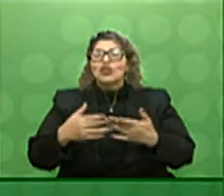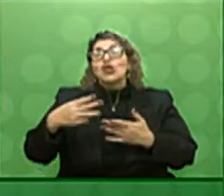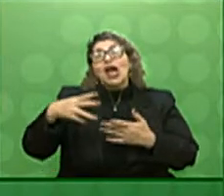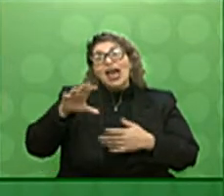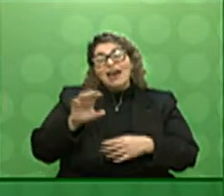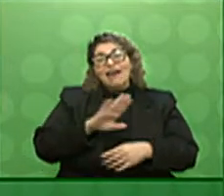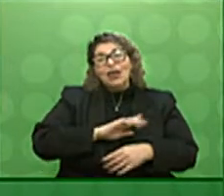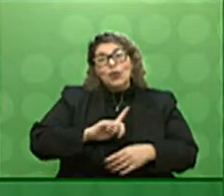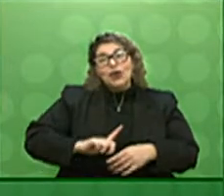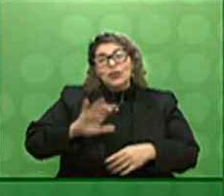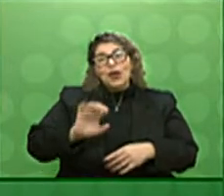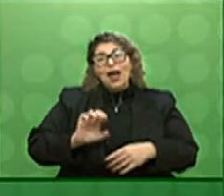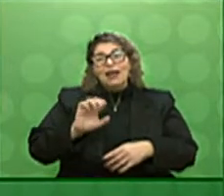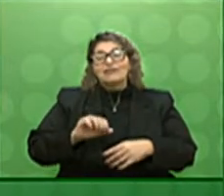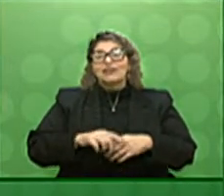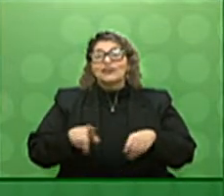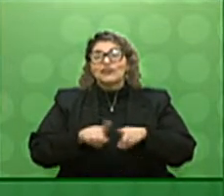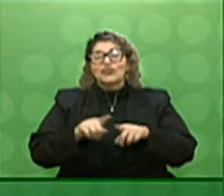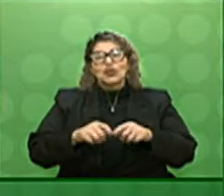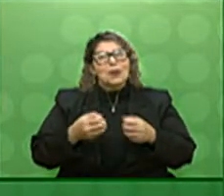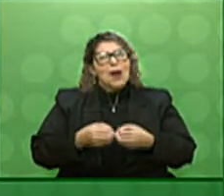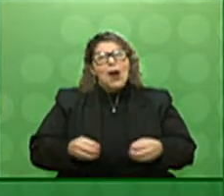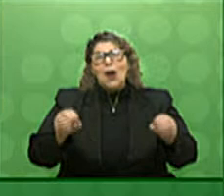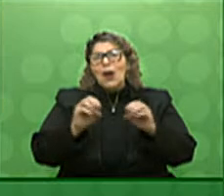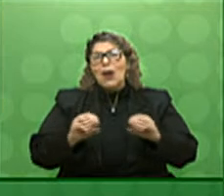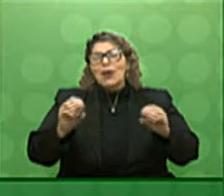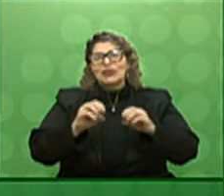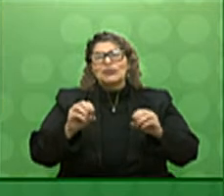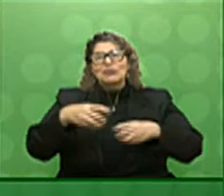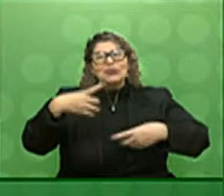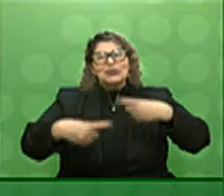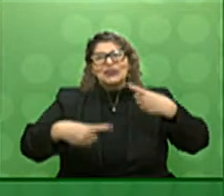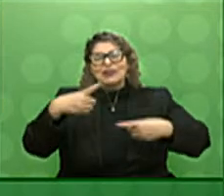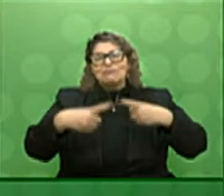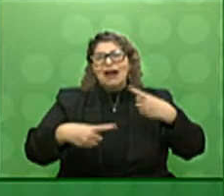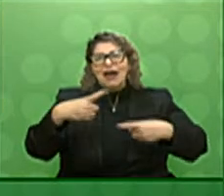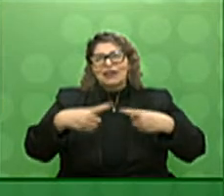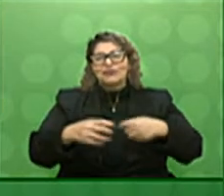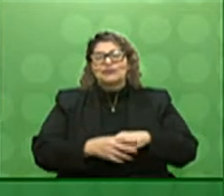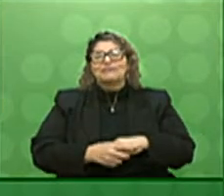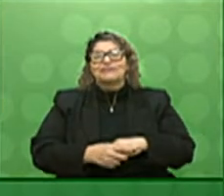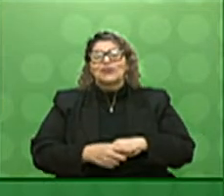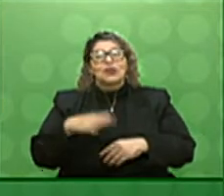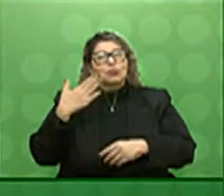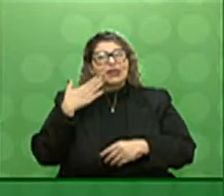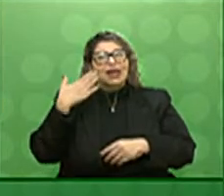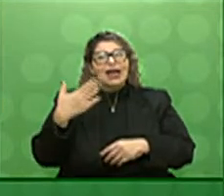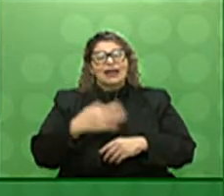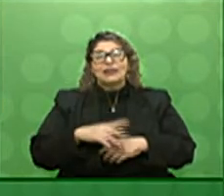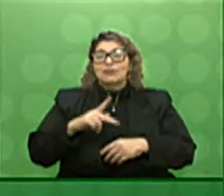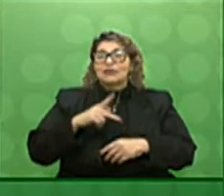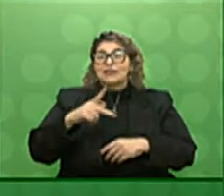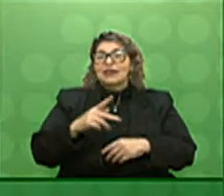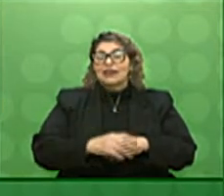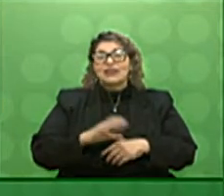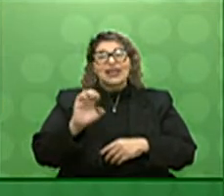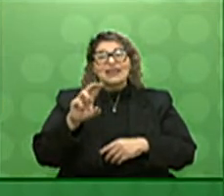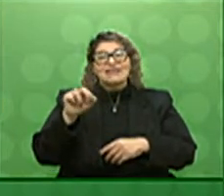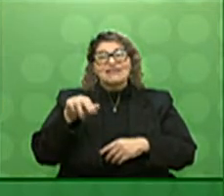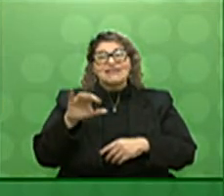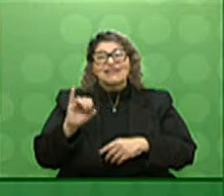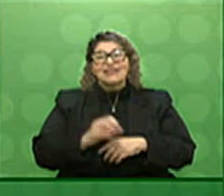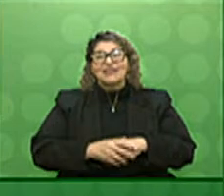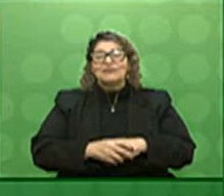Eduardo Leite o que demonstra o altíssimo nível do debate meus parabéns presidente da Assembleia deputado Hernani